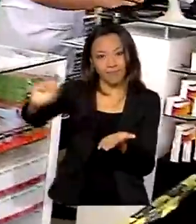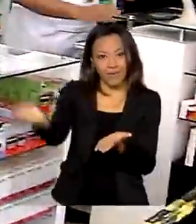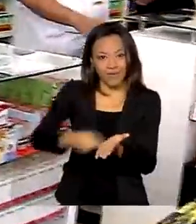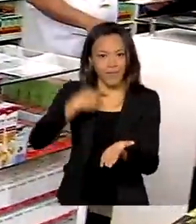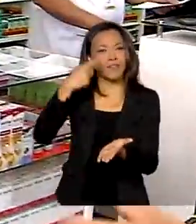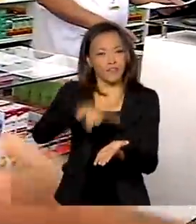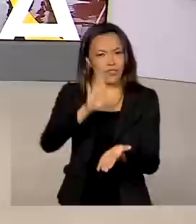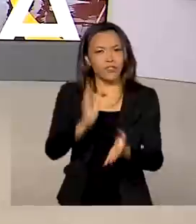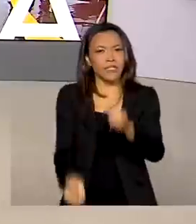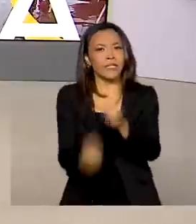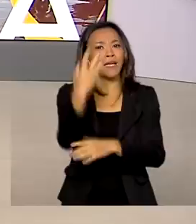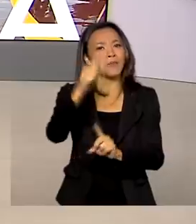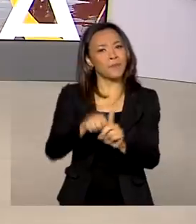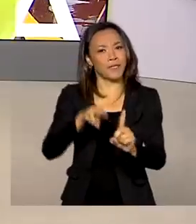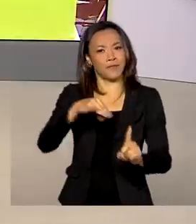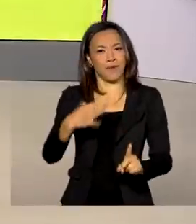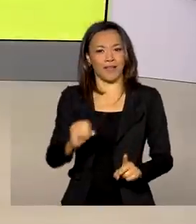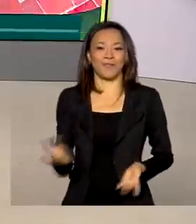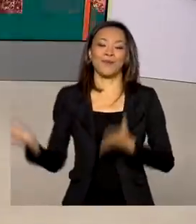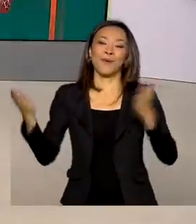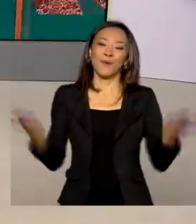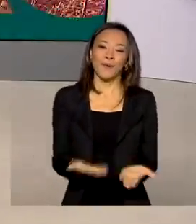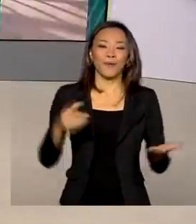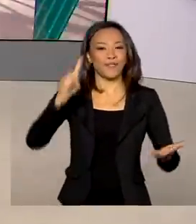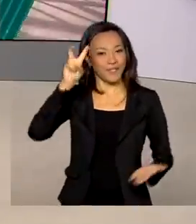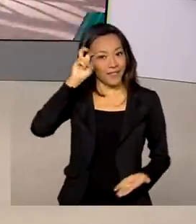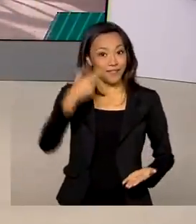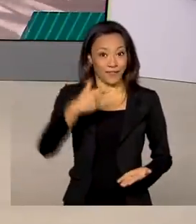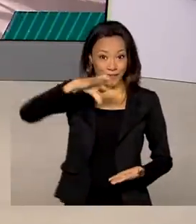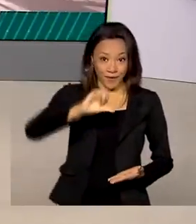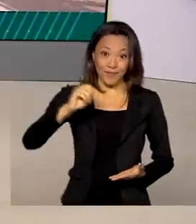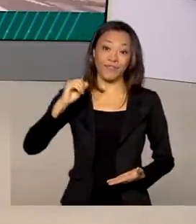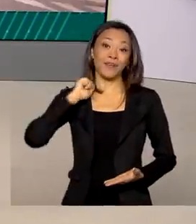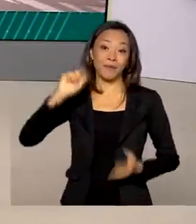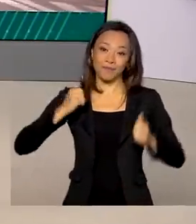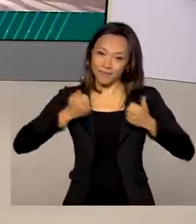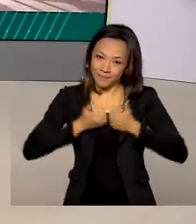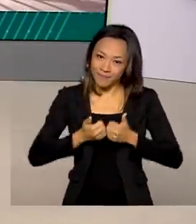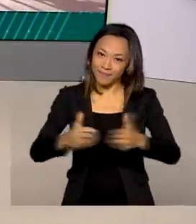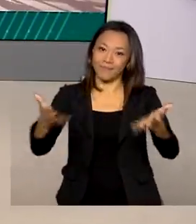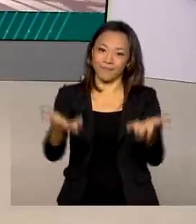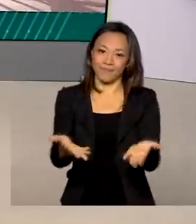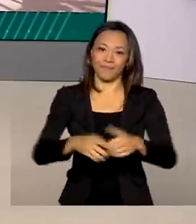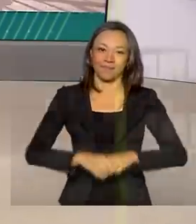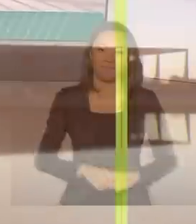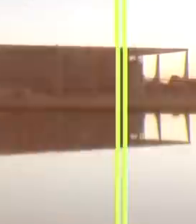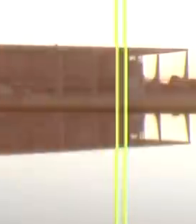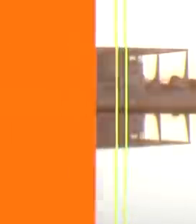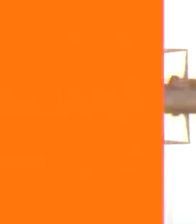criadas em março. Quinta-feira, 29 de abril, o Brasil em Dia está no ar.